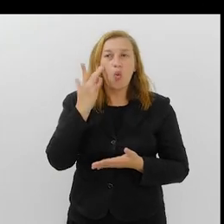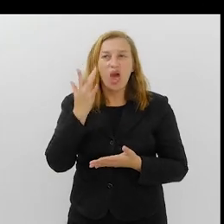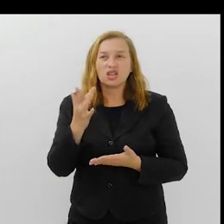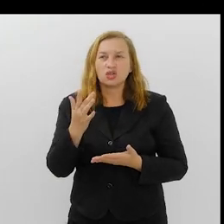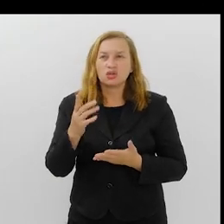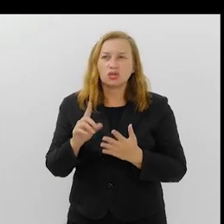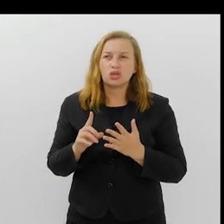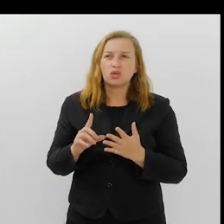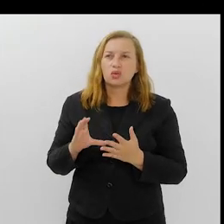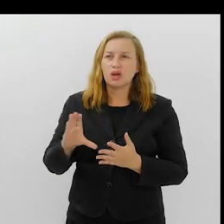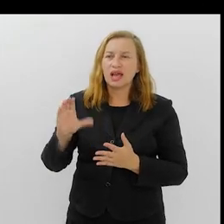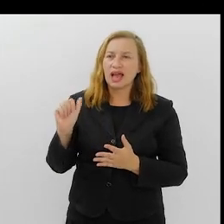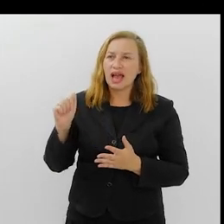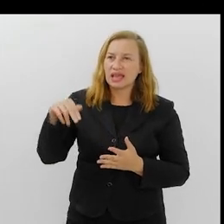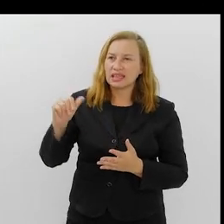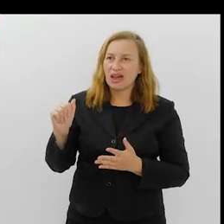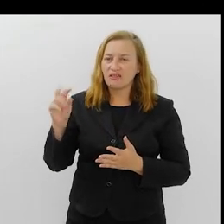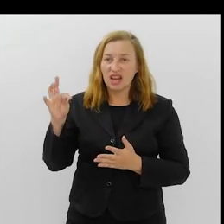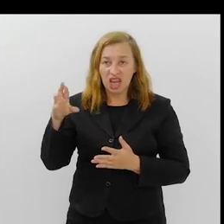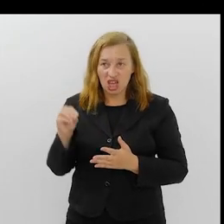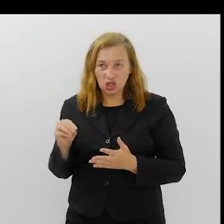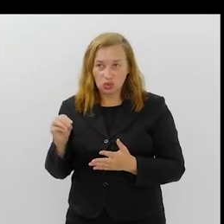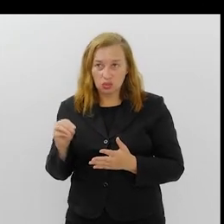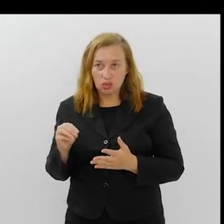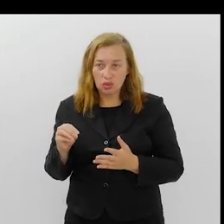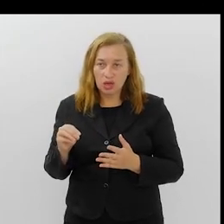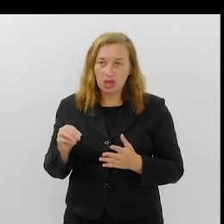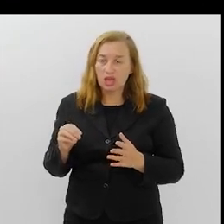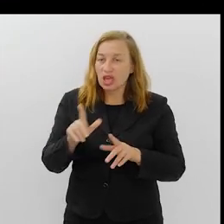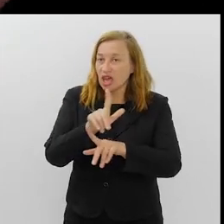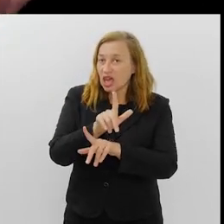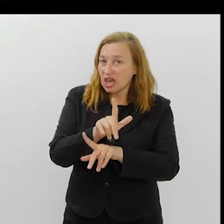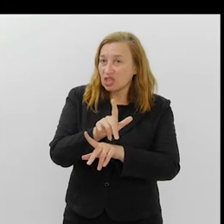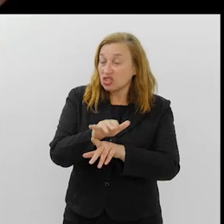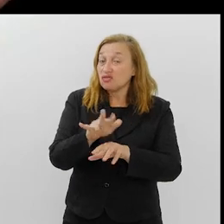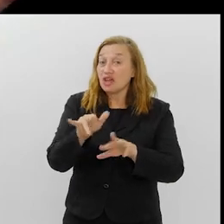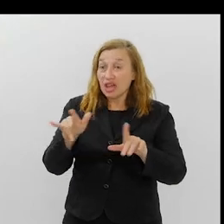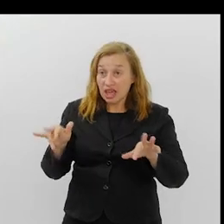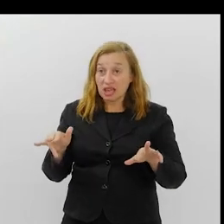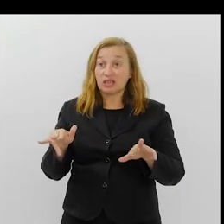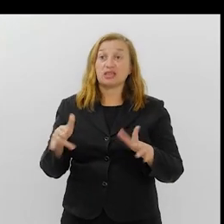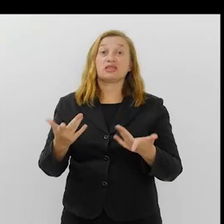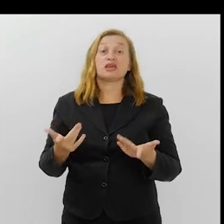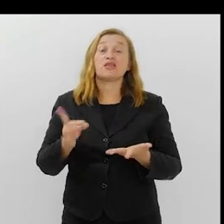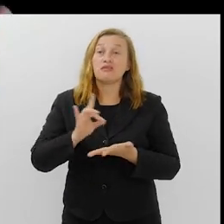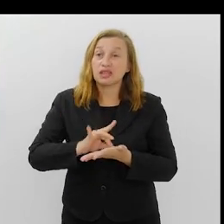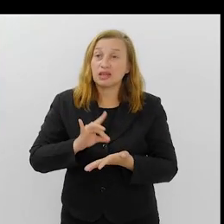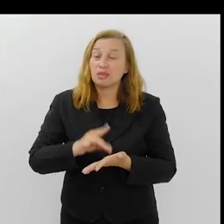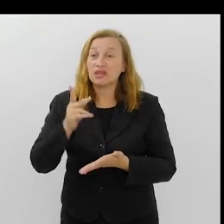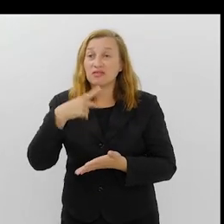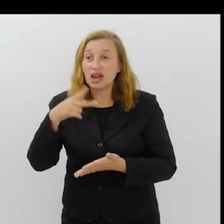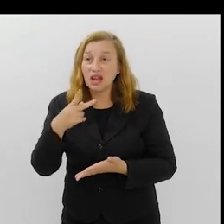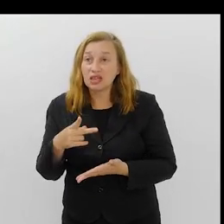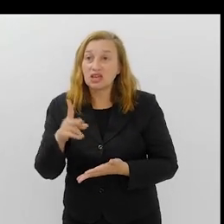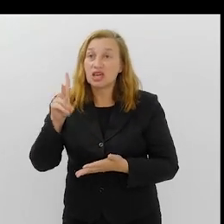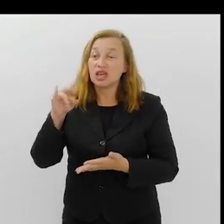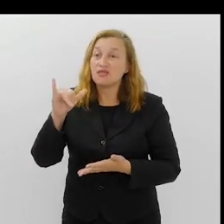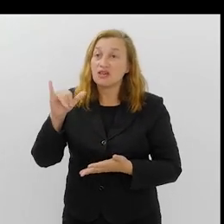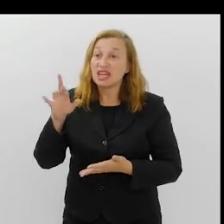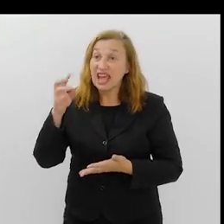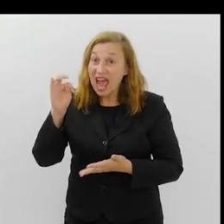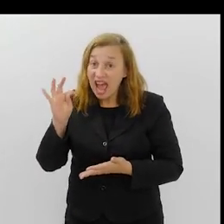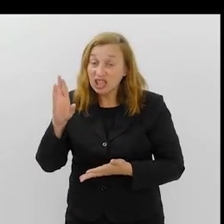intuitivo era o viriato. O viriato, que para mim, é um dos maiores gênios do carnaval. Eu sou, assim, verdadeiramente fã do viriato.